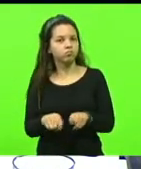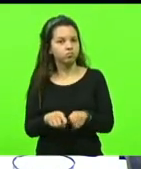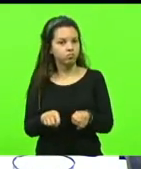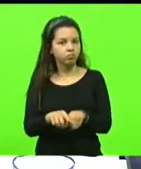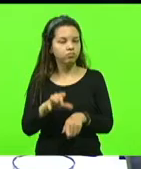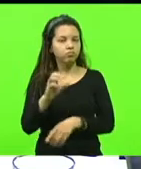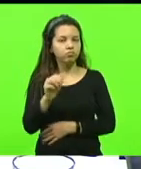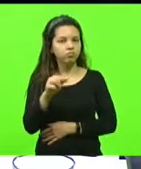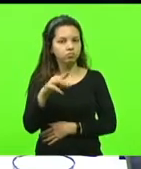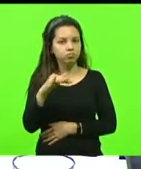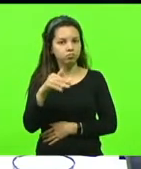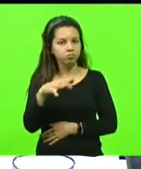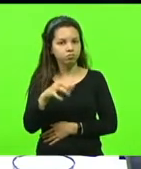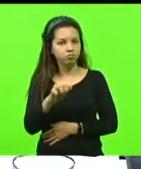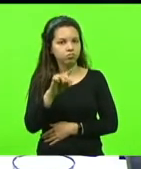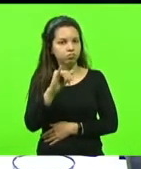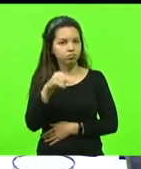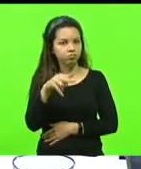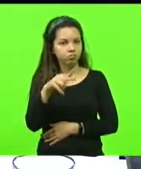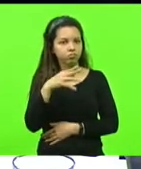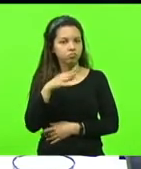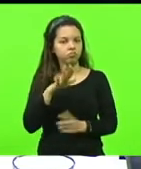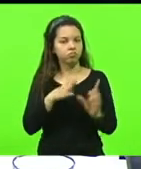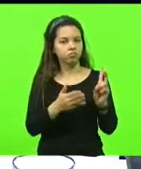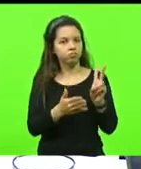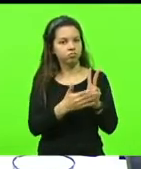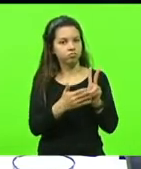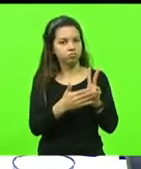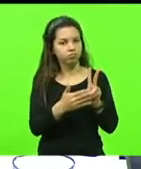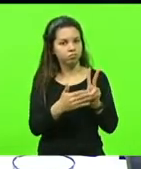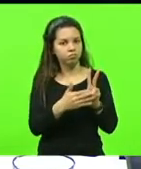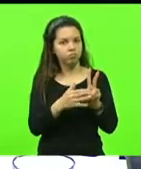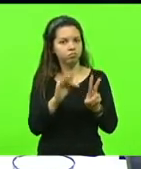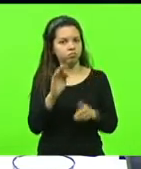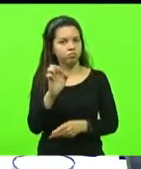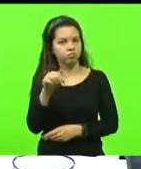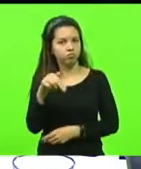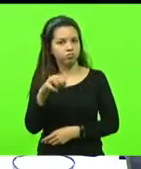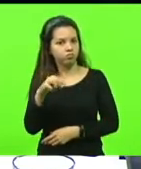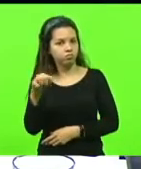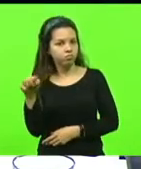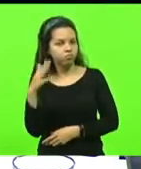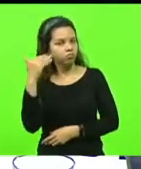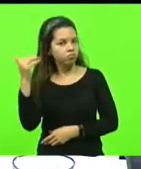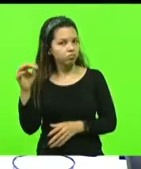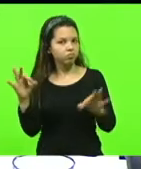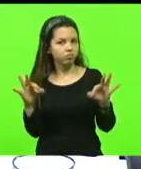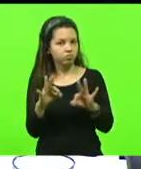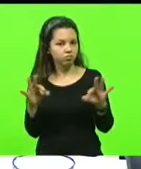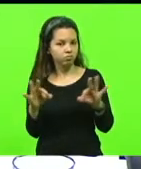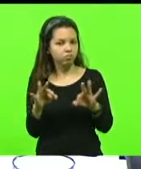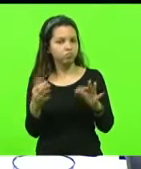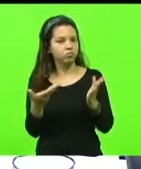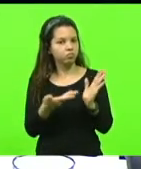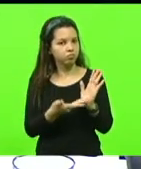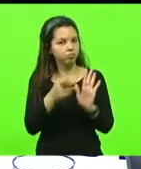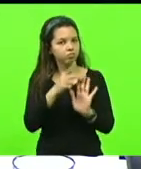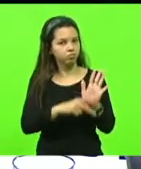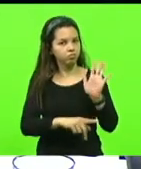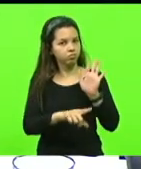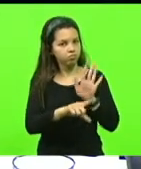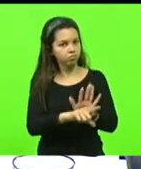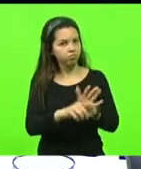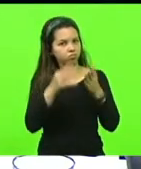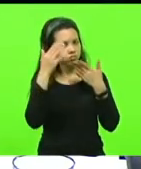Índia Fenó, que não é quase nada conhecida. Então, esse projeto de lei, que eu agradeço muito aos